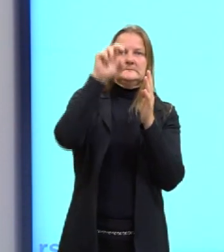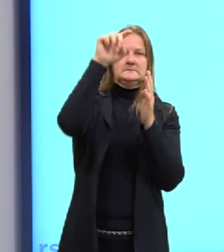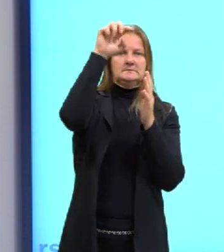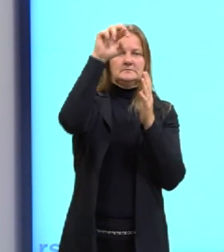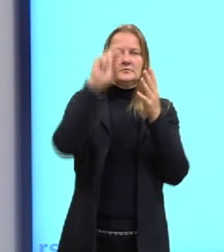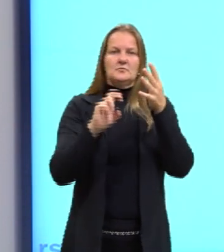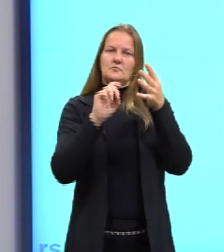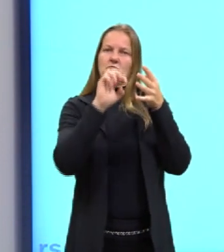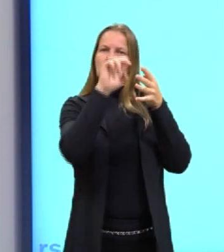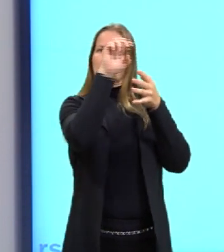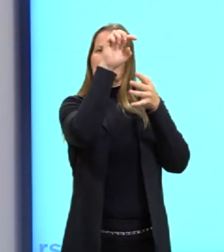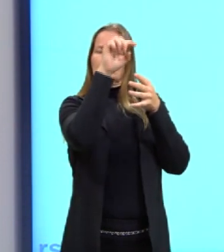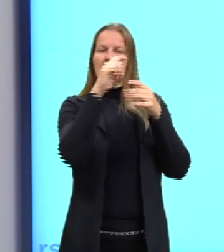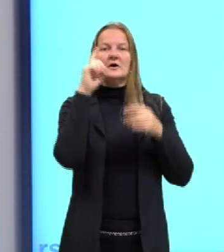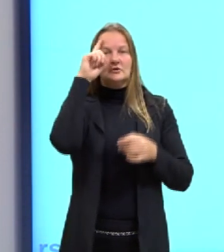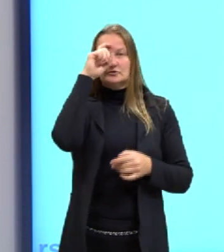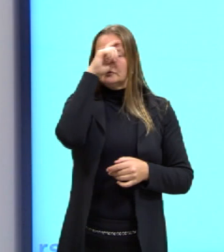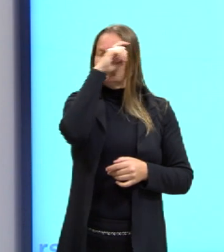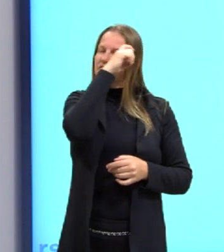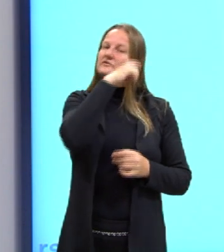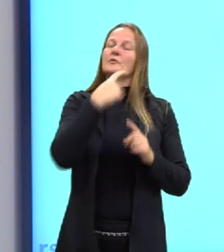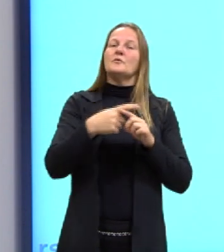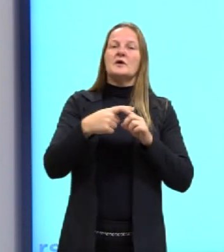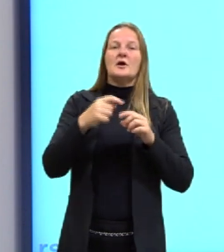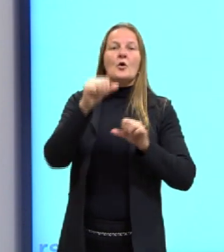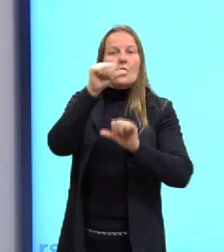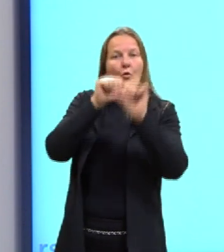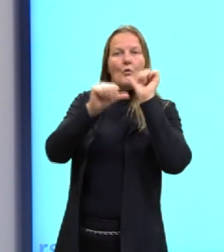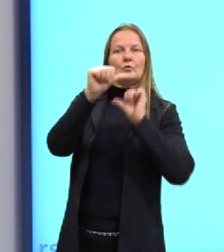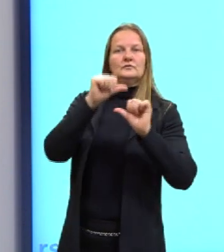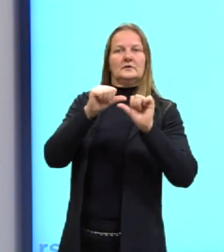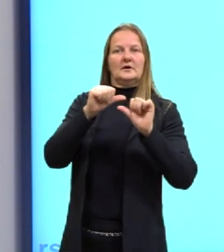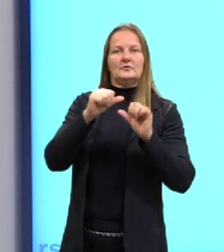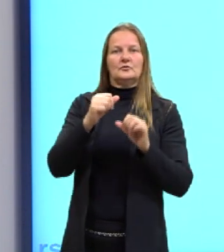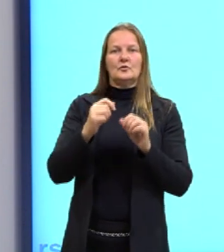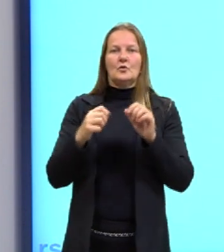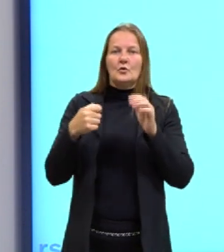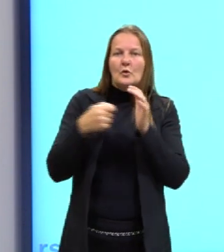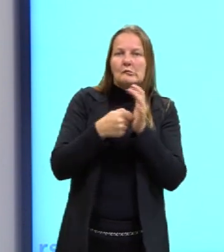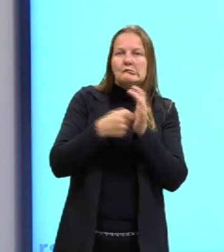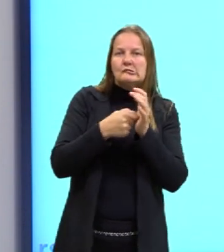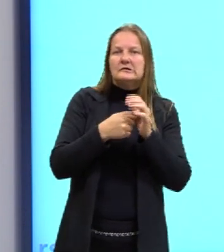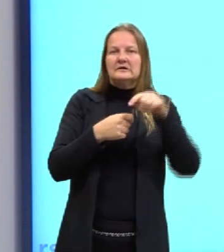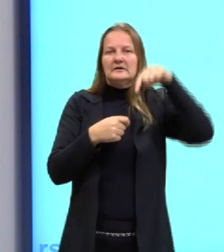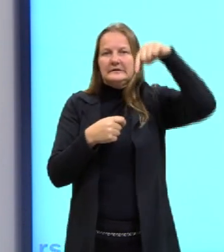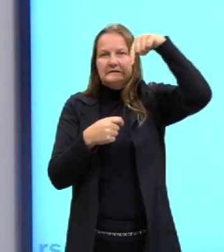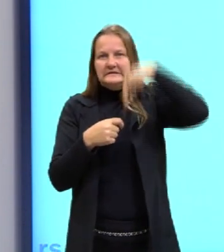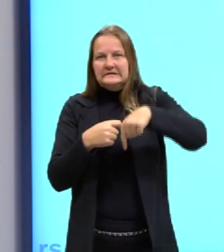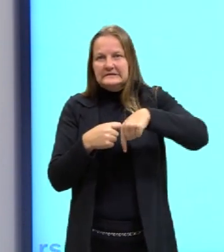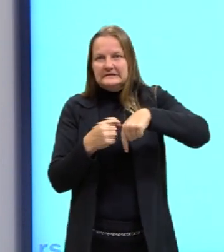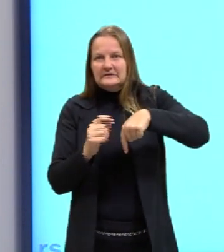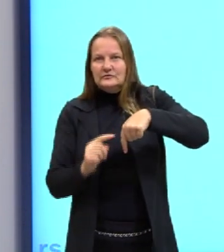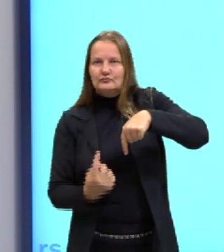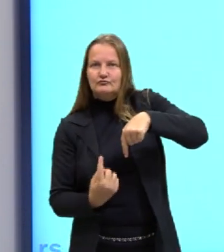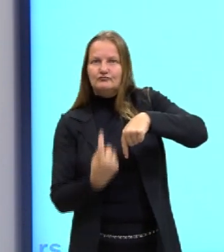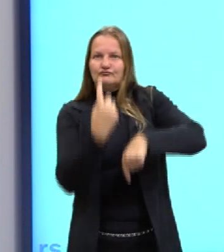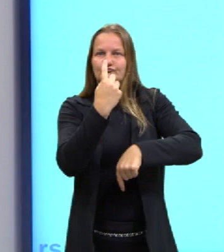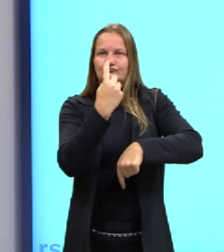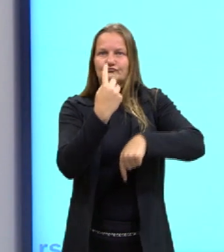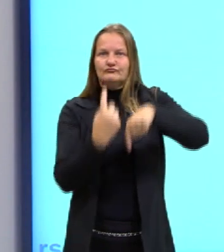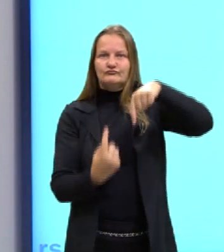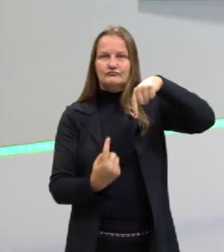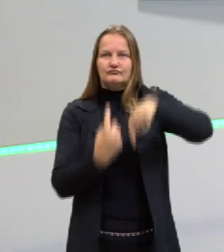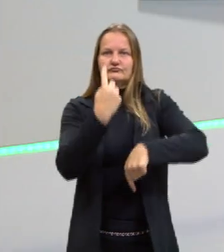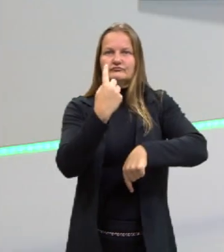sente essa dificuldade. Porque a gente está, de uma certa forma, lutando contra a força da gravidade. E o quer?